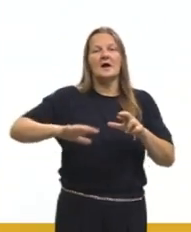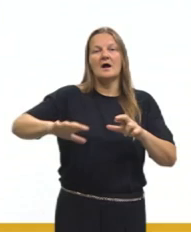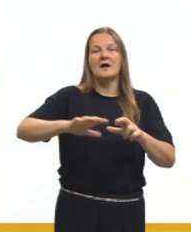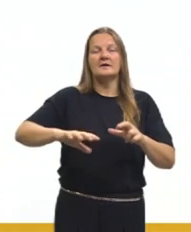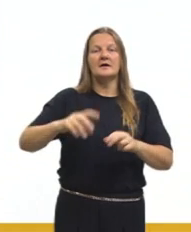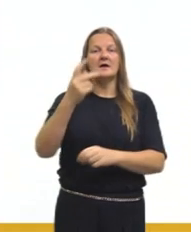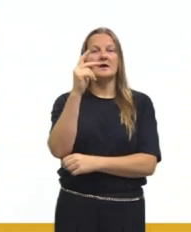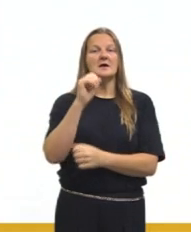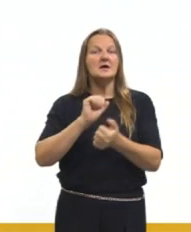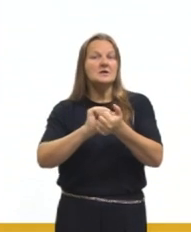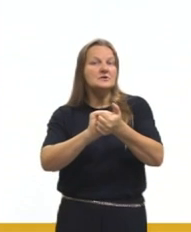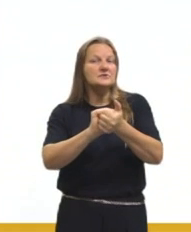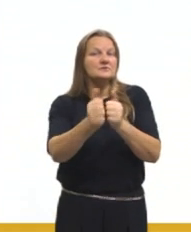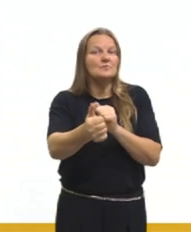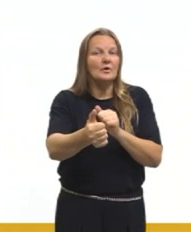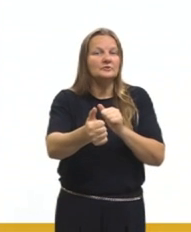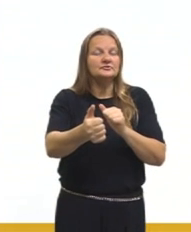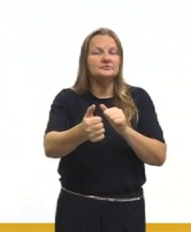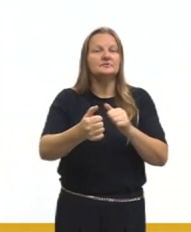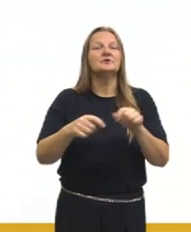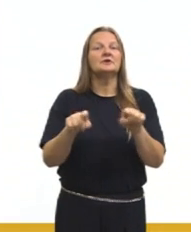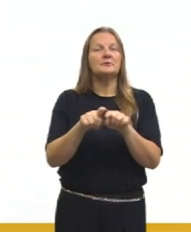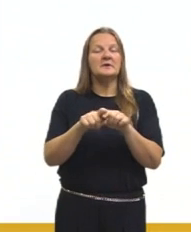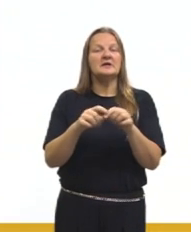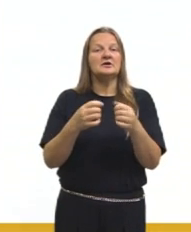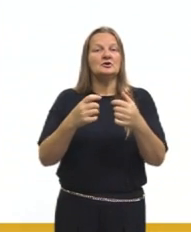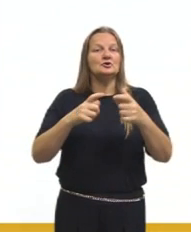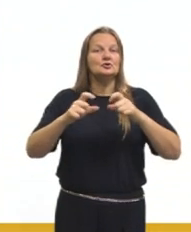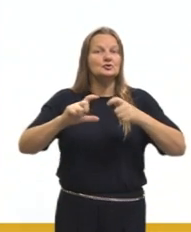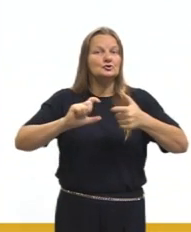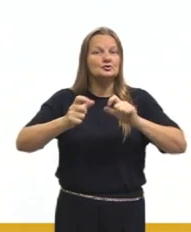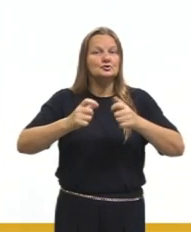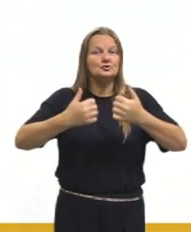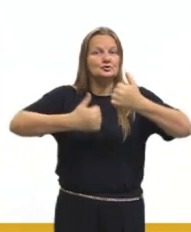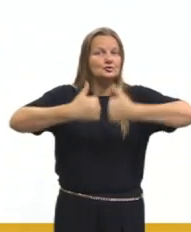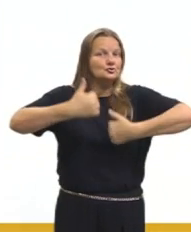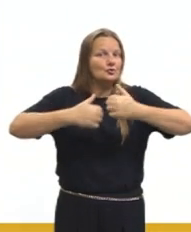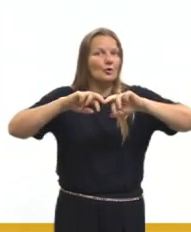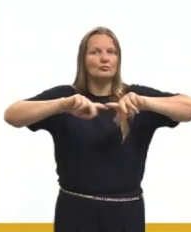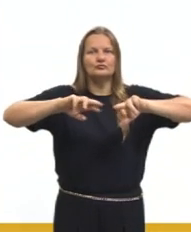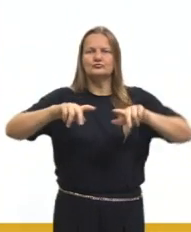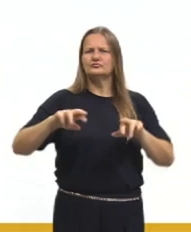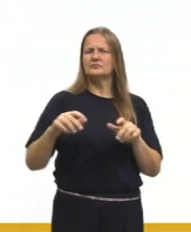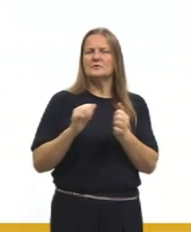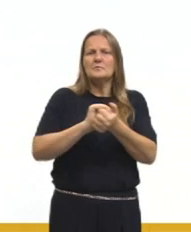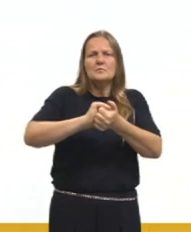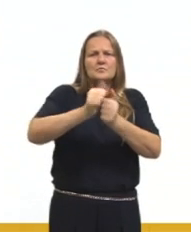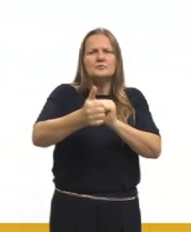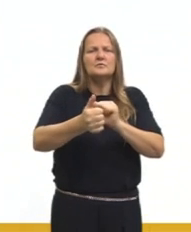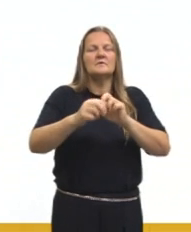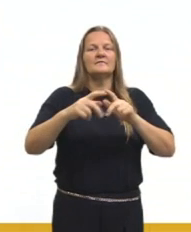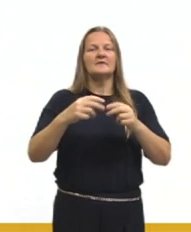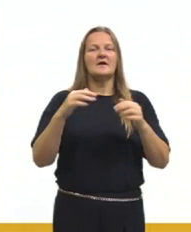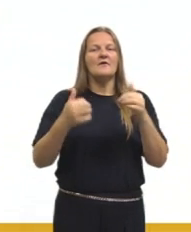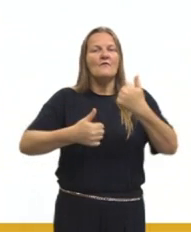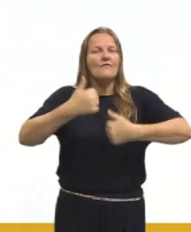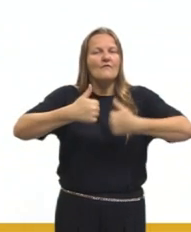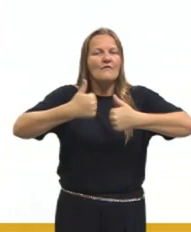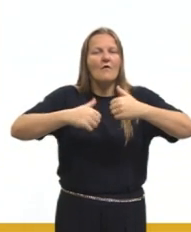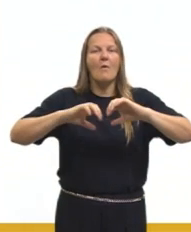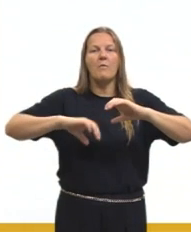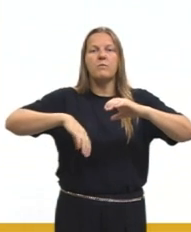esportes e jogos. Muitas questões trouxeram, então, os esportes, futebol, vôlei.